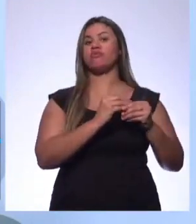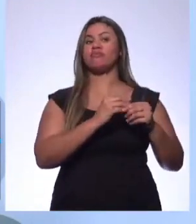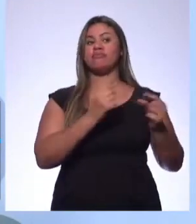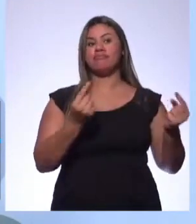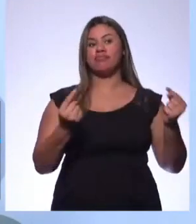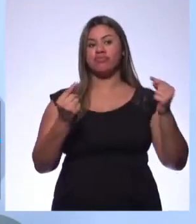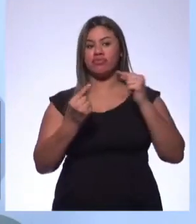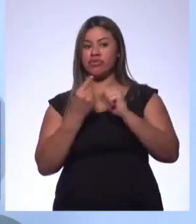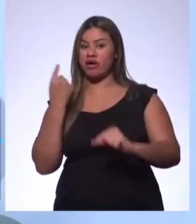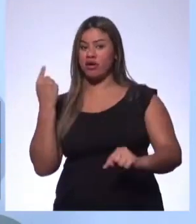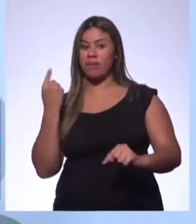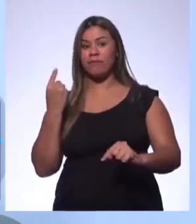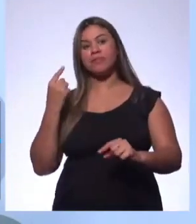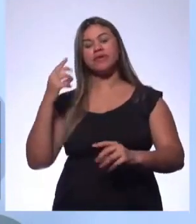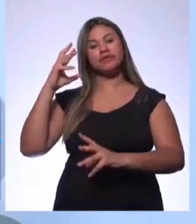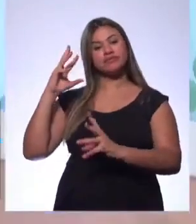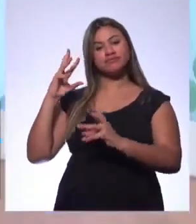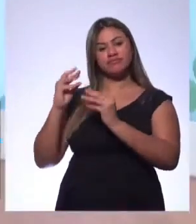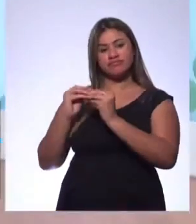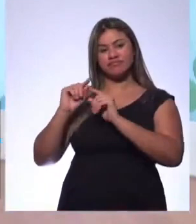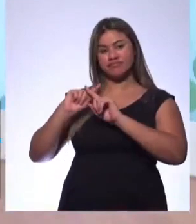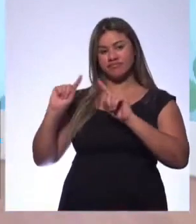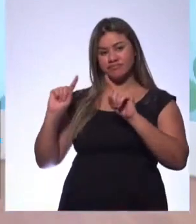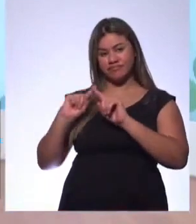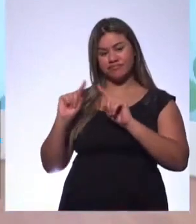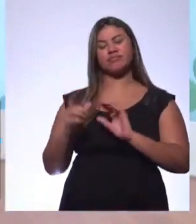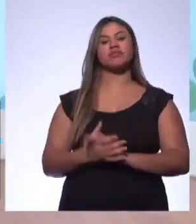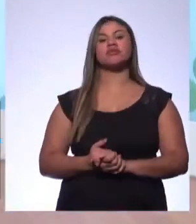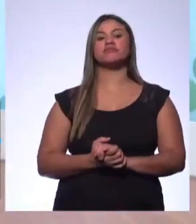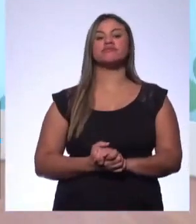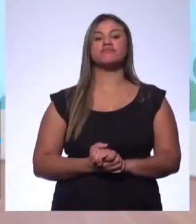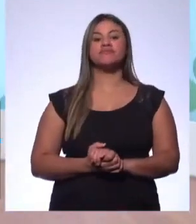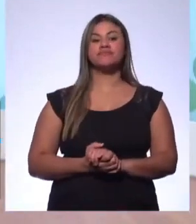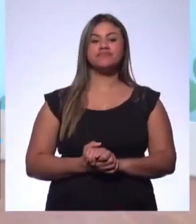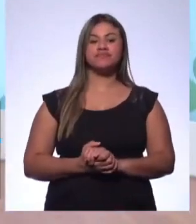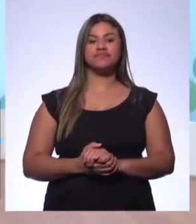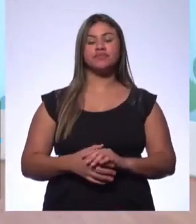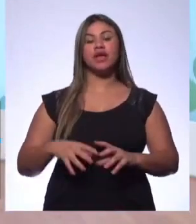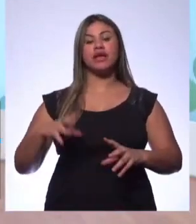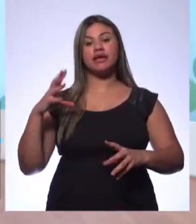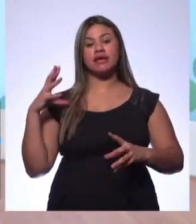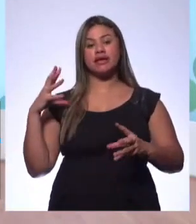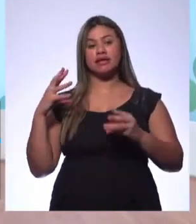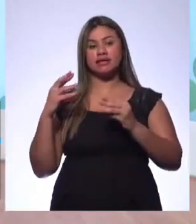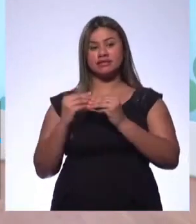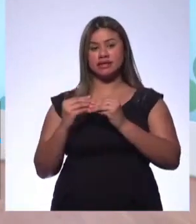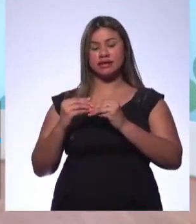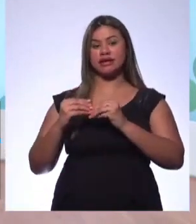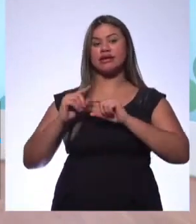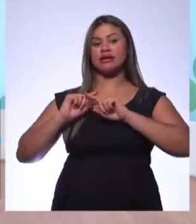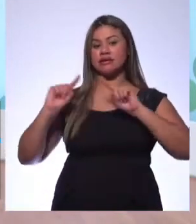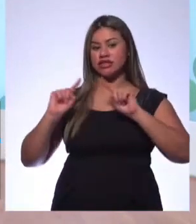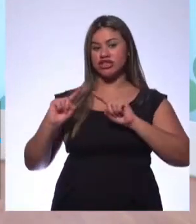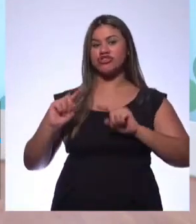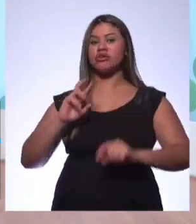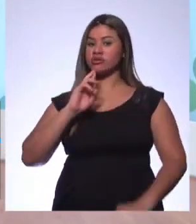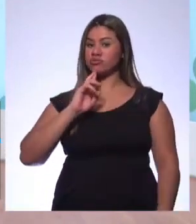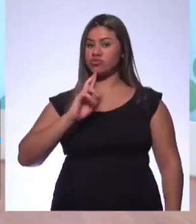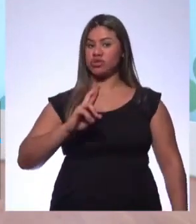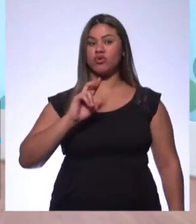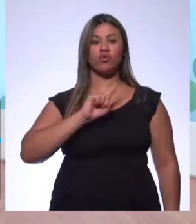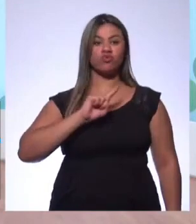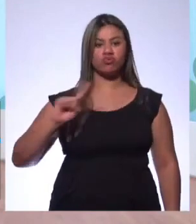suficiente. Desfeita a confusão, era o que eu gostava. Em uma resenha crítica, não. Exato, né?